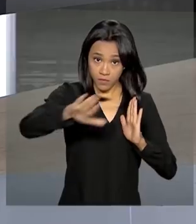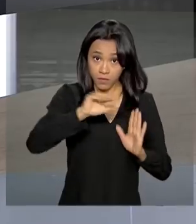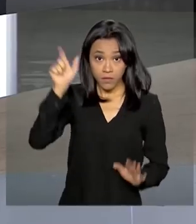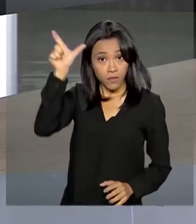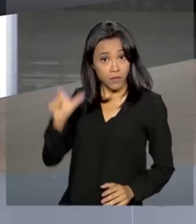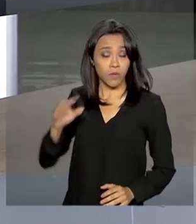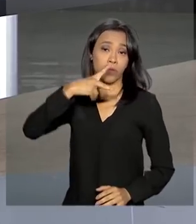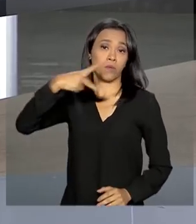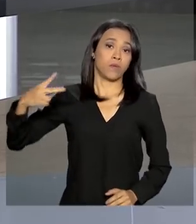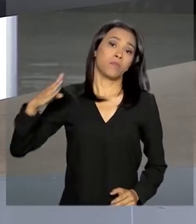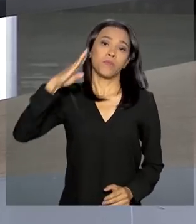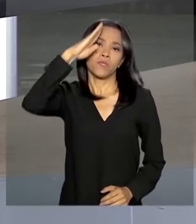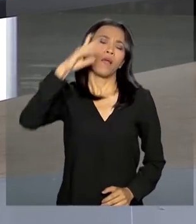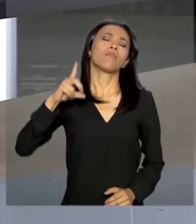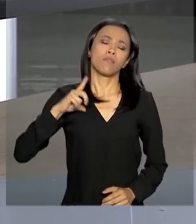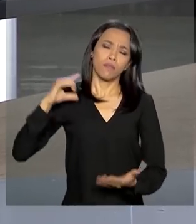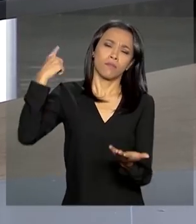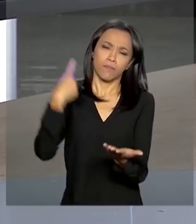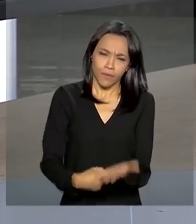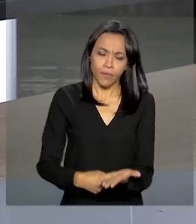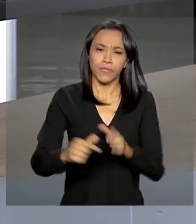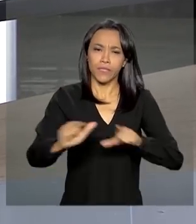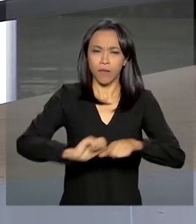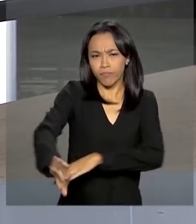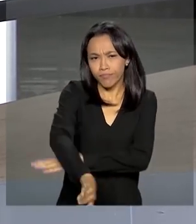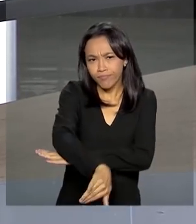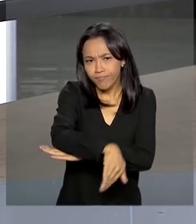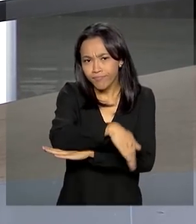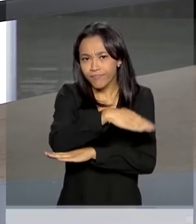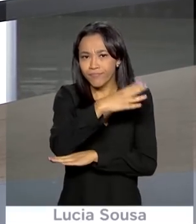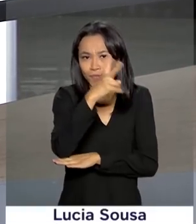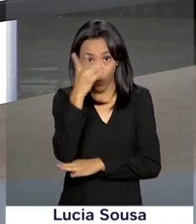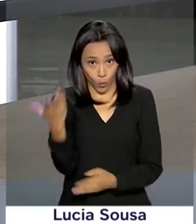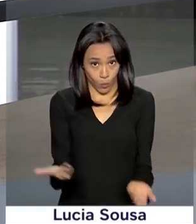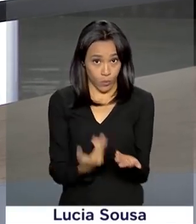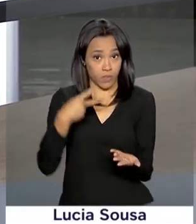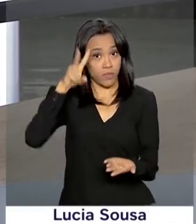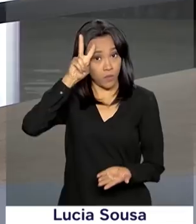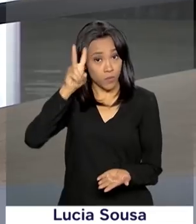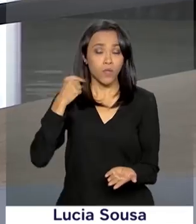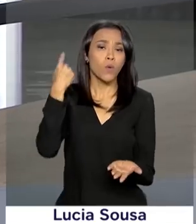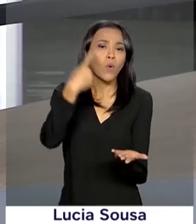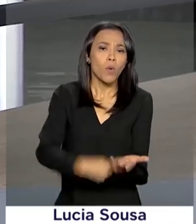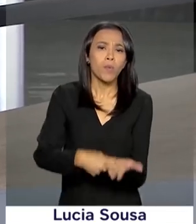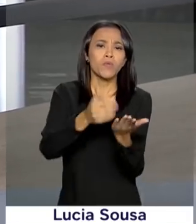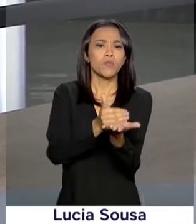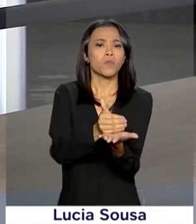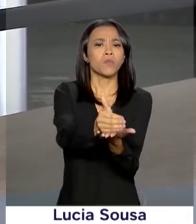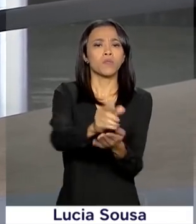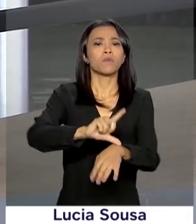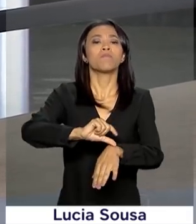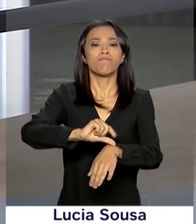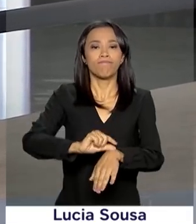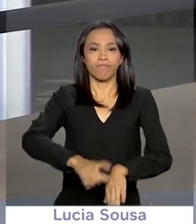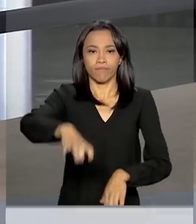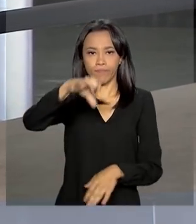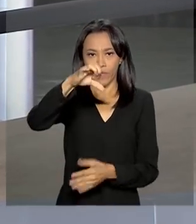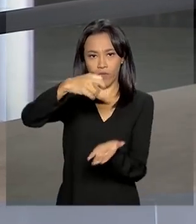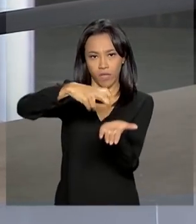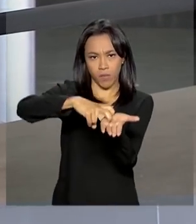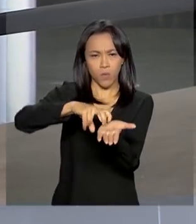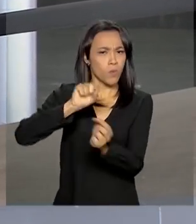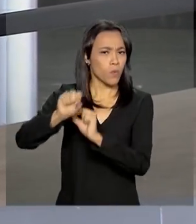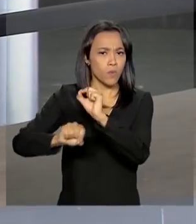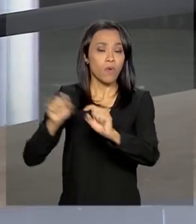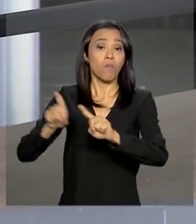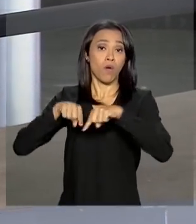Jair Bolsonaro cumpre a agenda durante toda essa segunda-feira. E os compromissos começaram às nove da manhã, numa